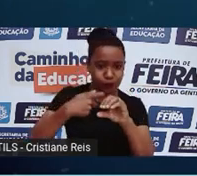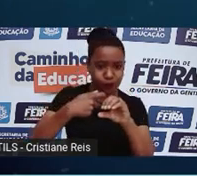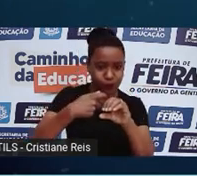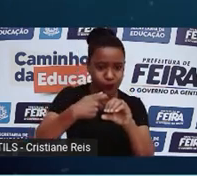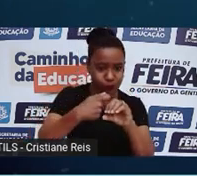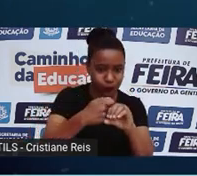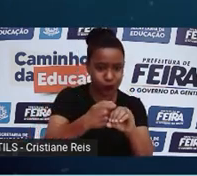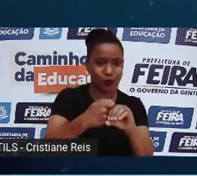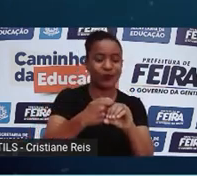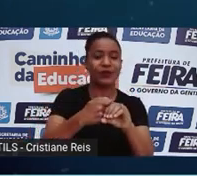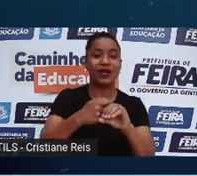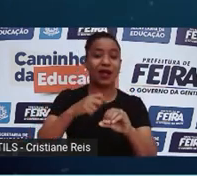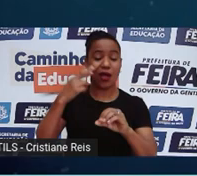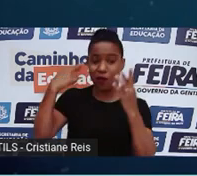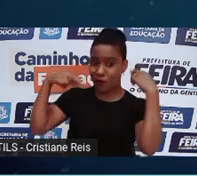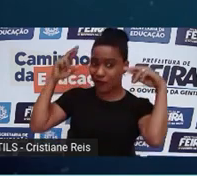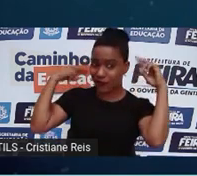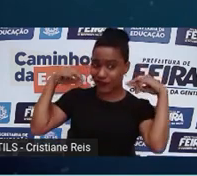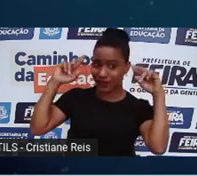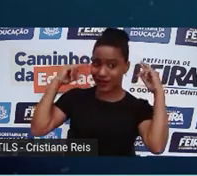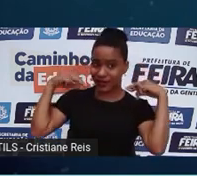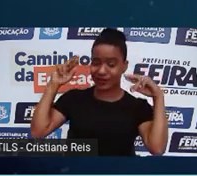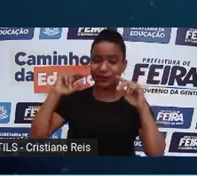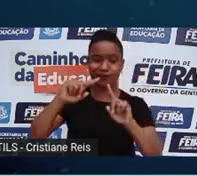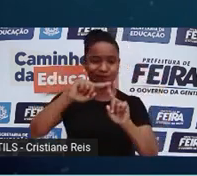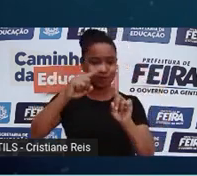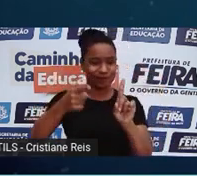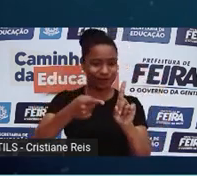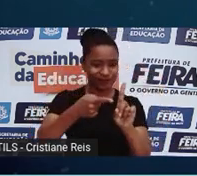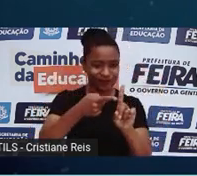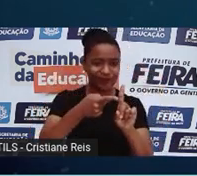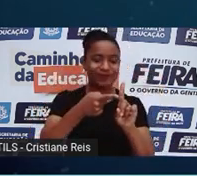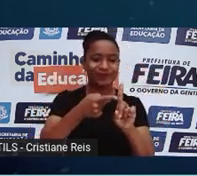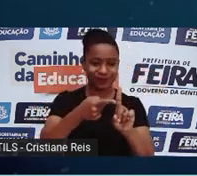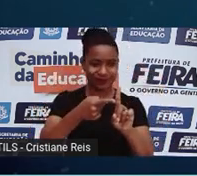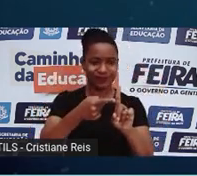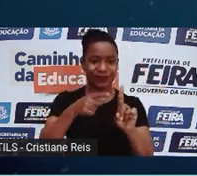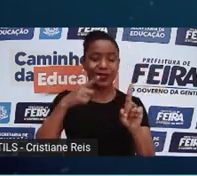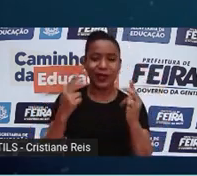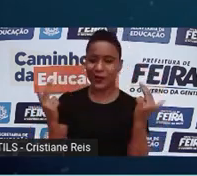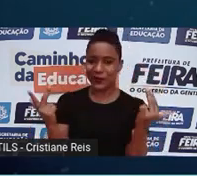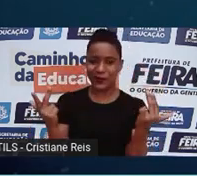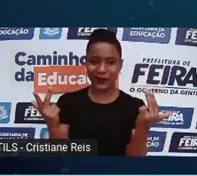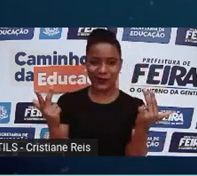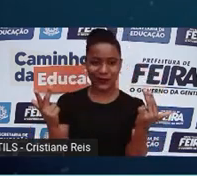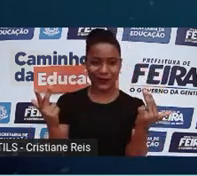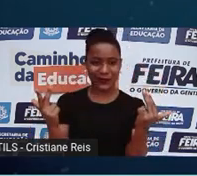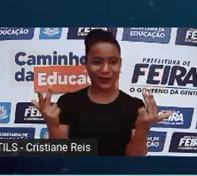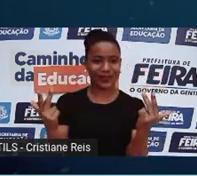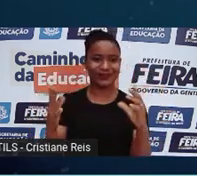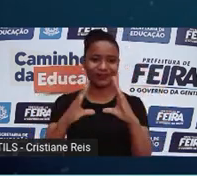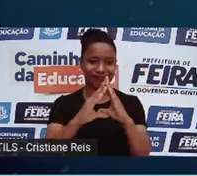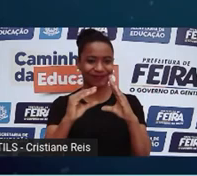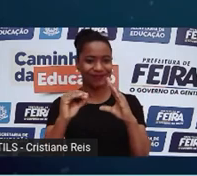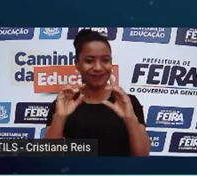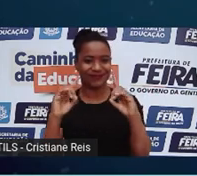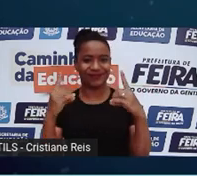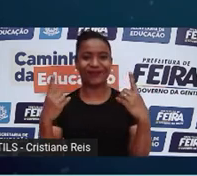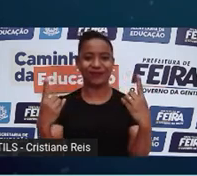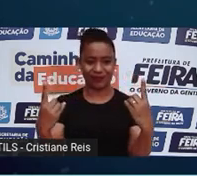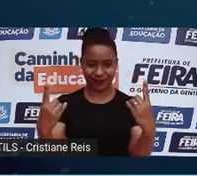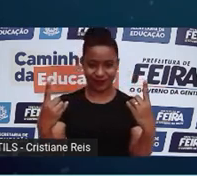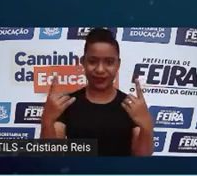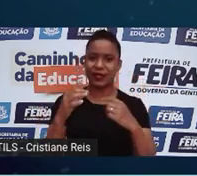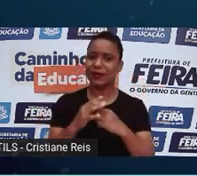como uma barriga de aluguel. Assim, a ovelhinha que nasceu era geneticamente idêntica à ovelha doadora. Mas até conseguir esse grande